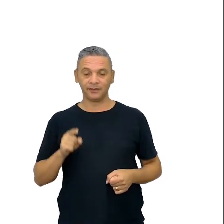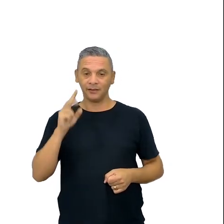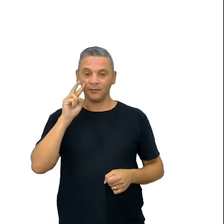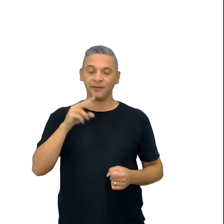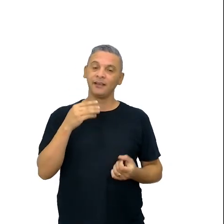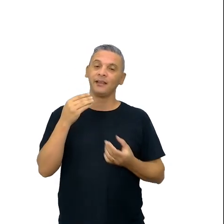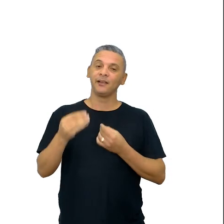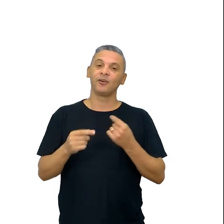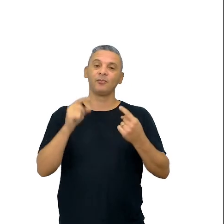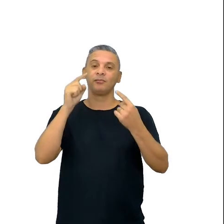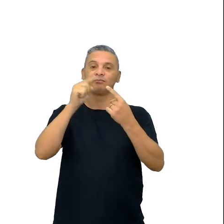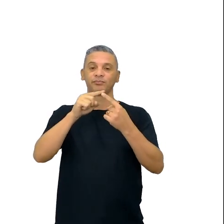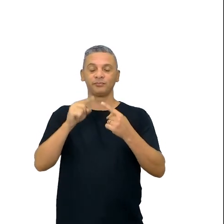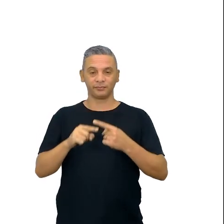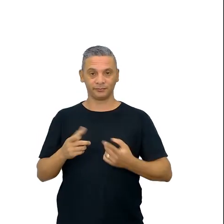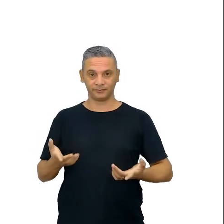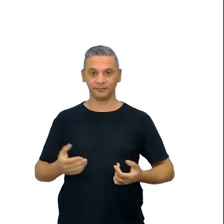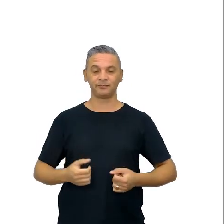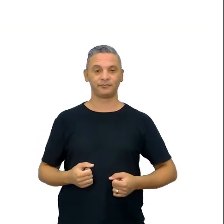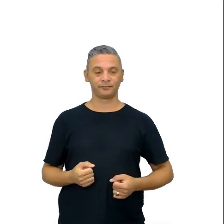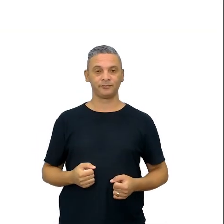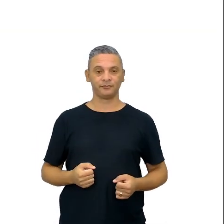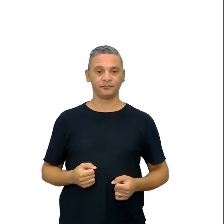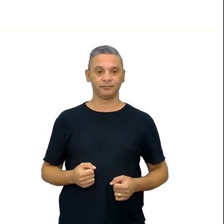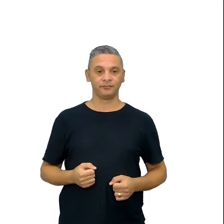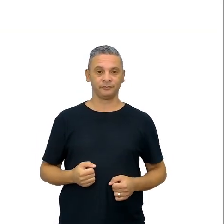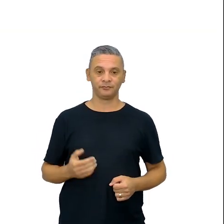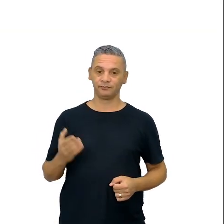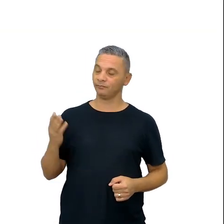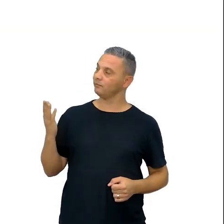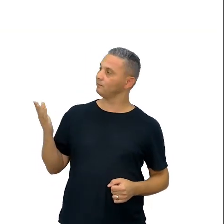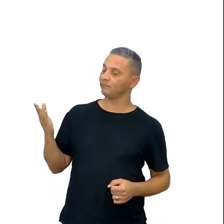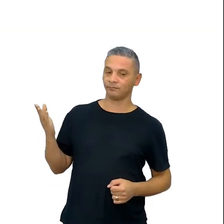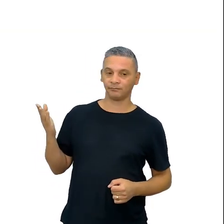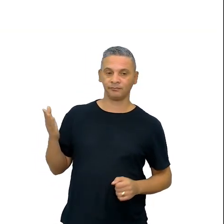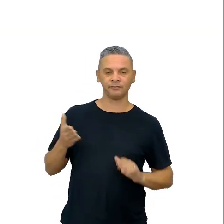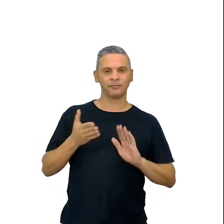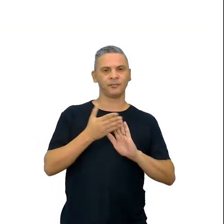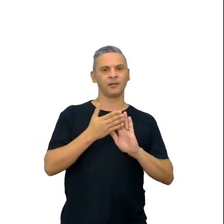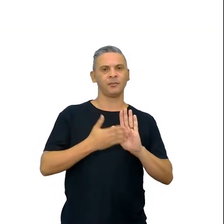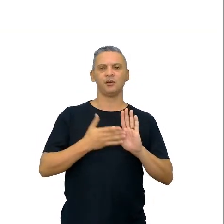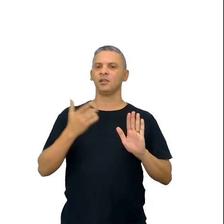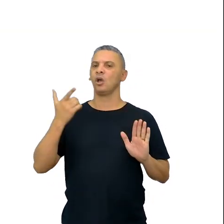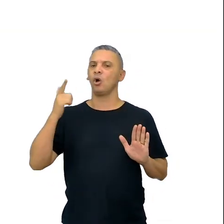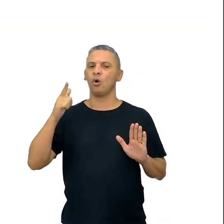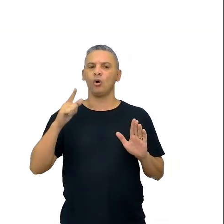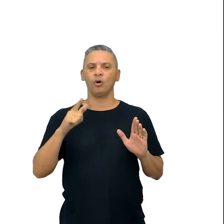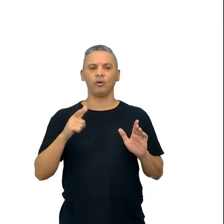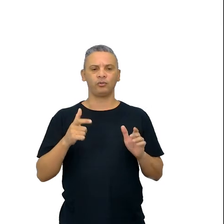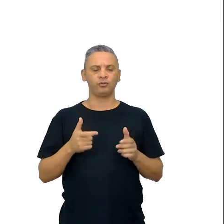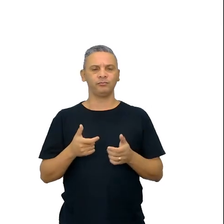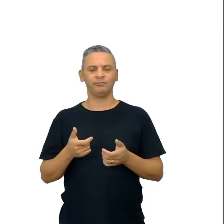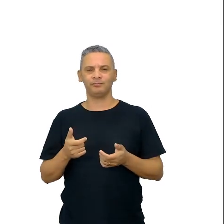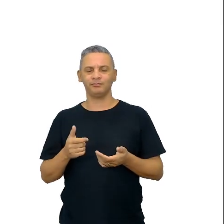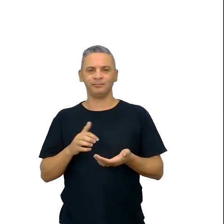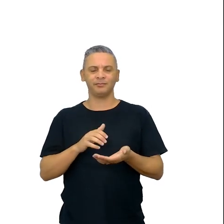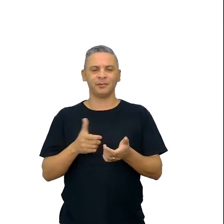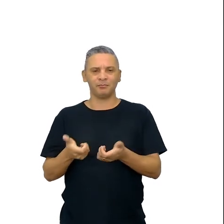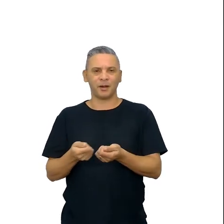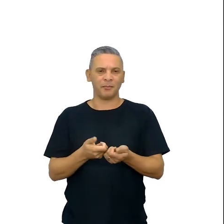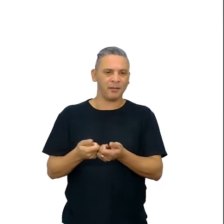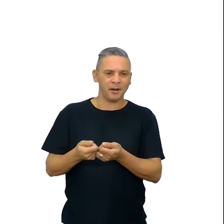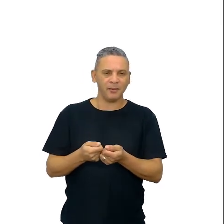isso apenas quando eles chegarem na academia, tá. Aqui eu trago uma outra proposta de um jogo didático para